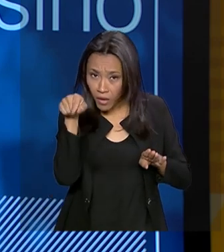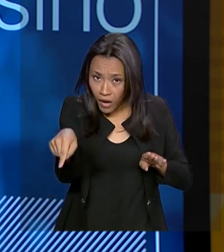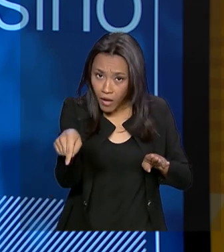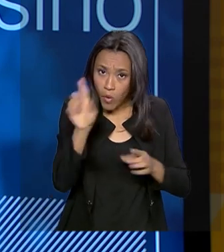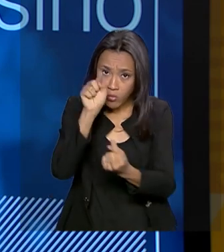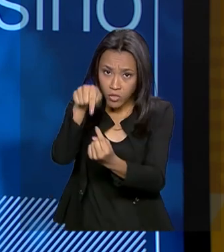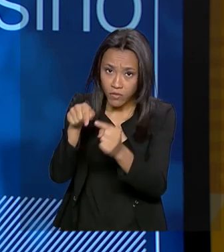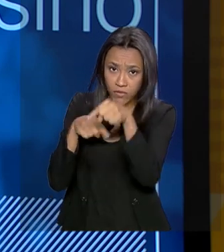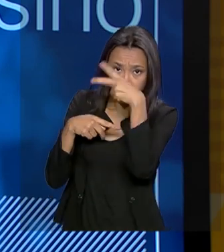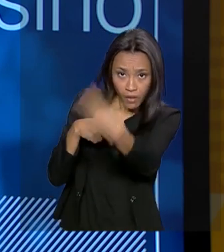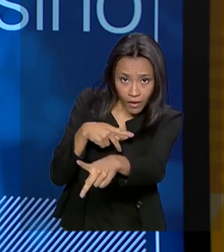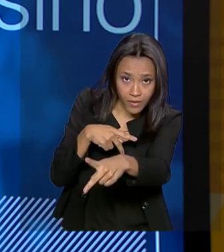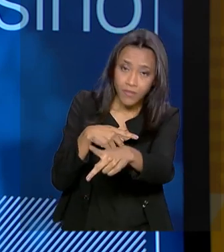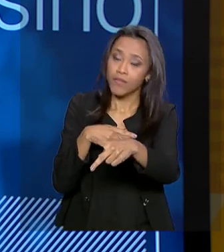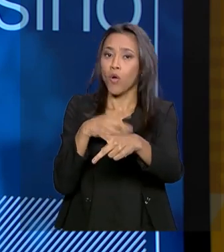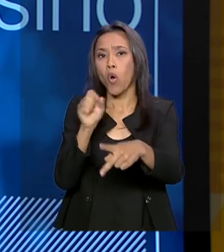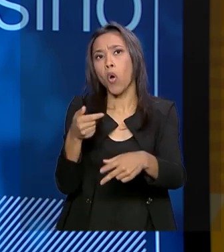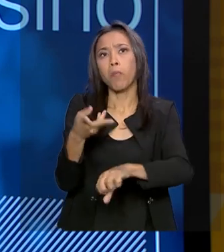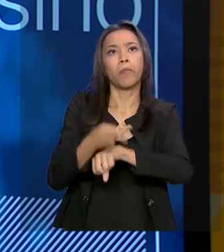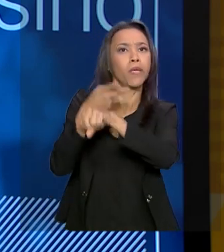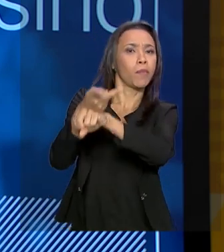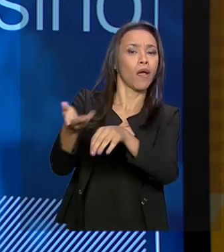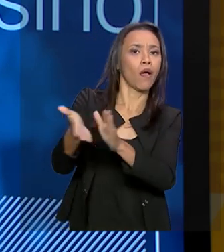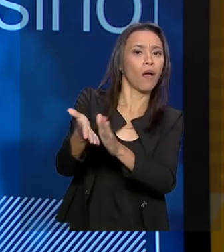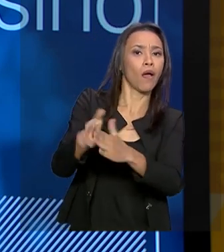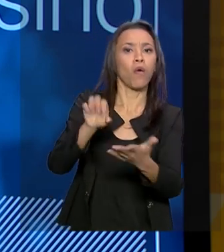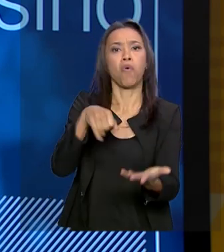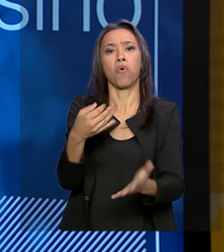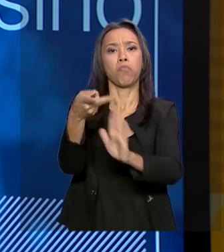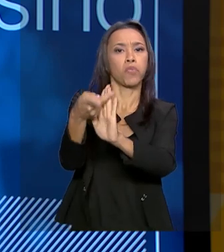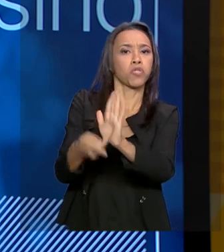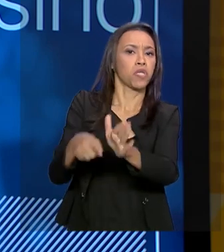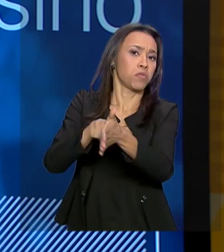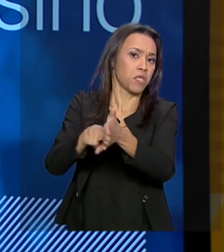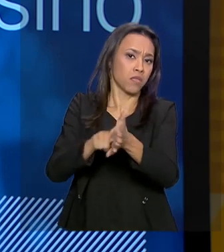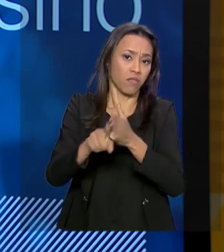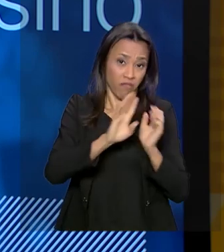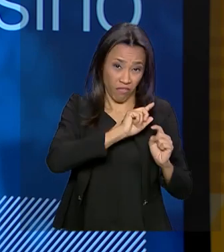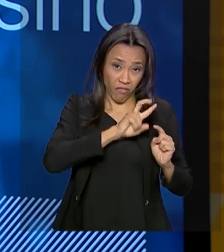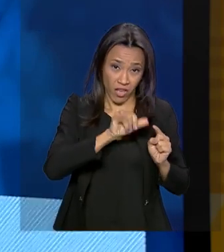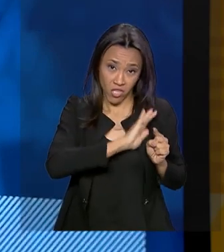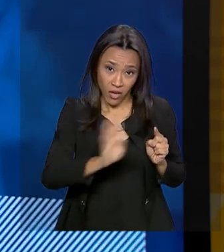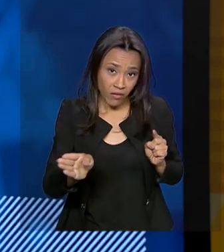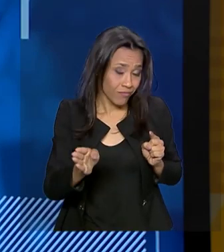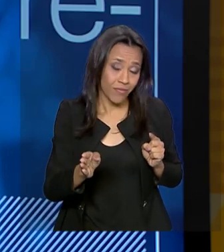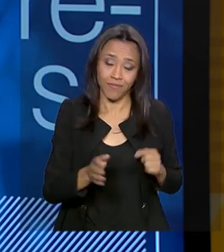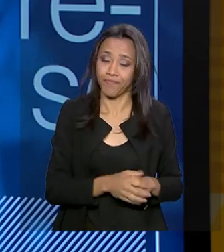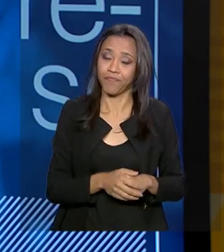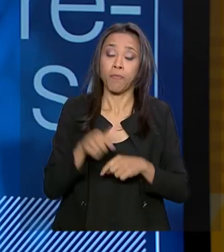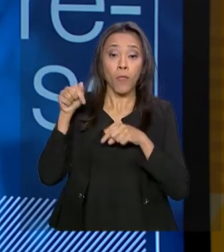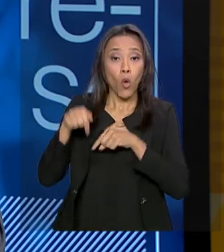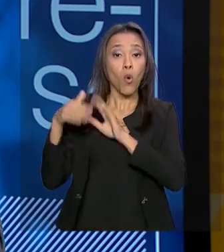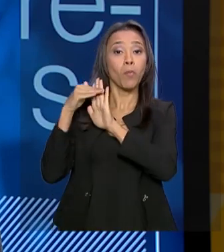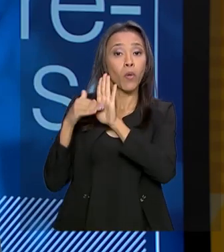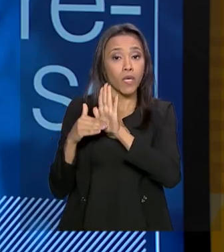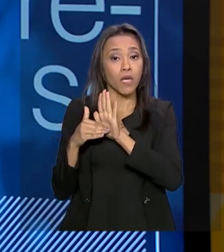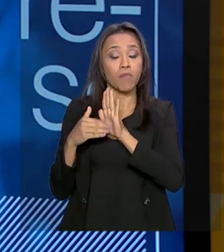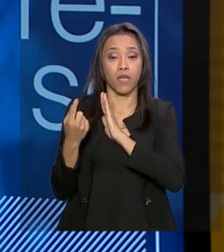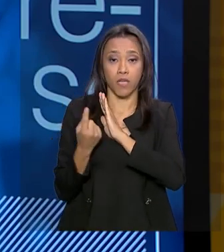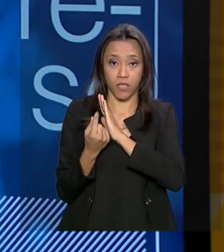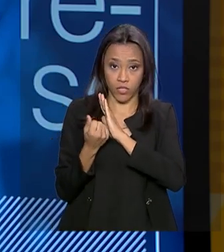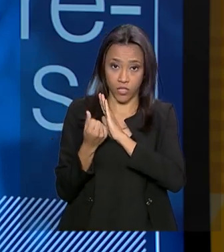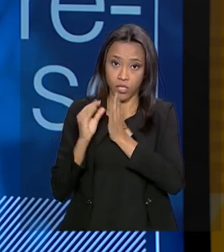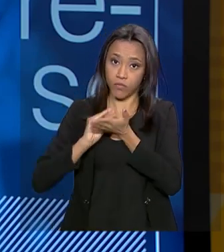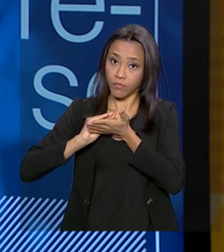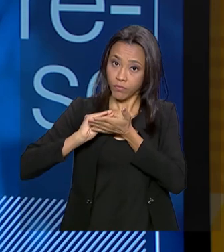final, que pode ser premiar um aluno ou um projeto científico, por exemplo. Com o Futurice, a receita própria deixa de ir para o Caixa Único do